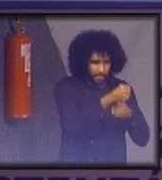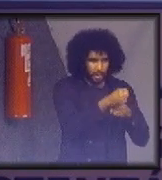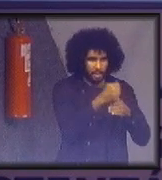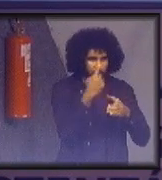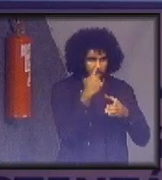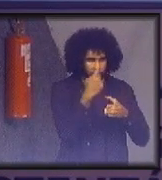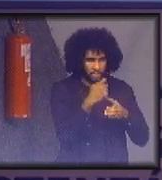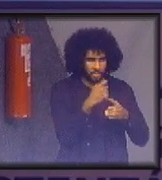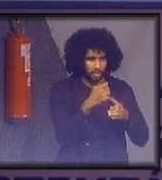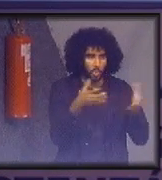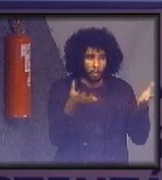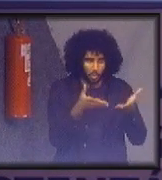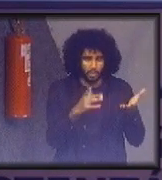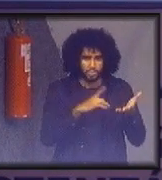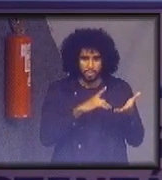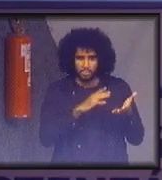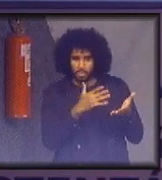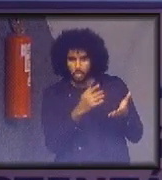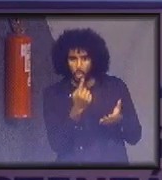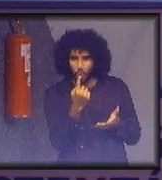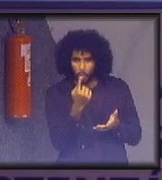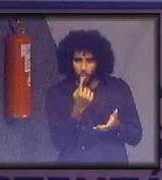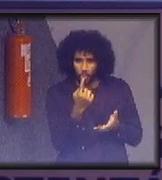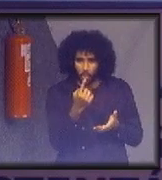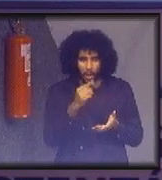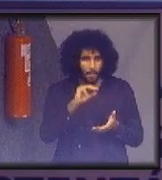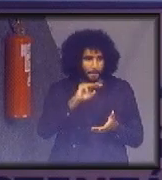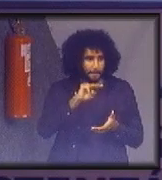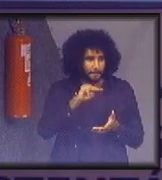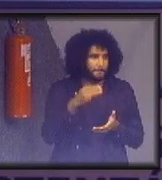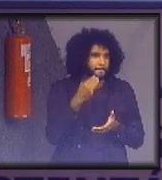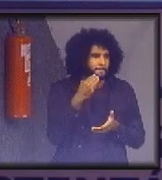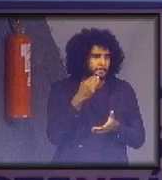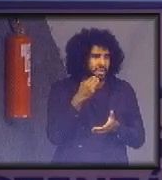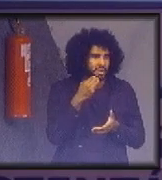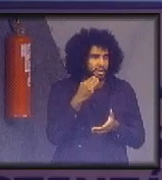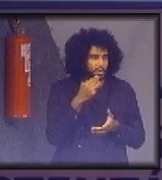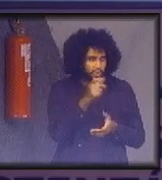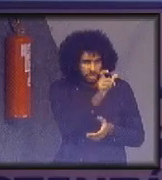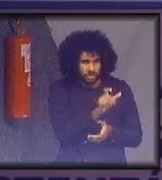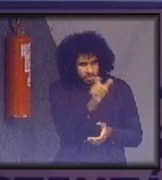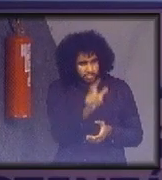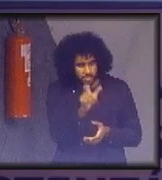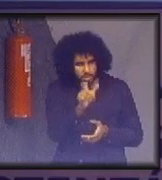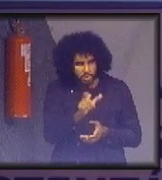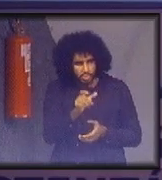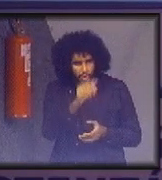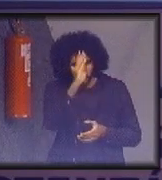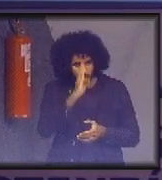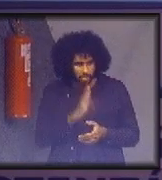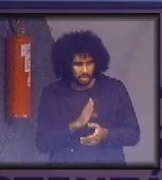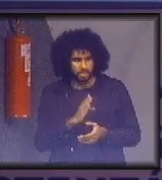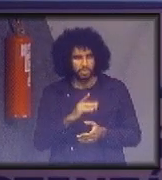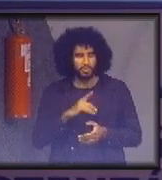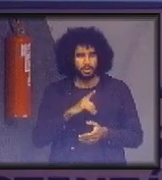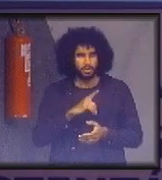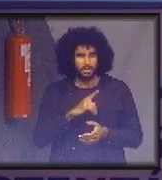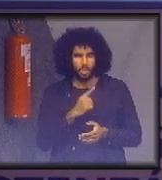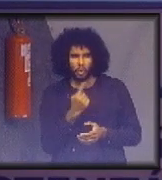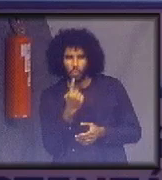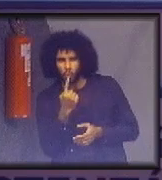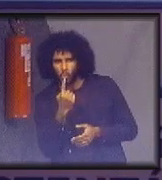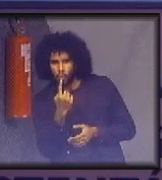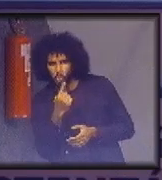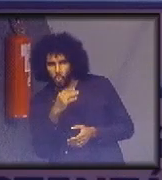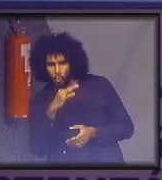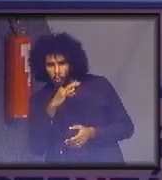mas hoje são aproximadamente um milhão de catadores no Brasil, recebendo entre um salário